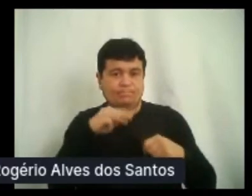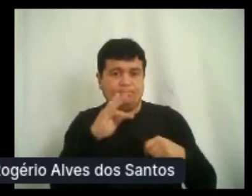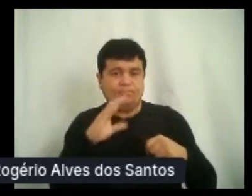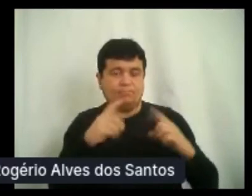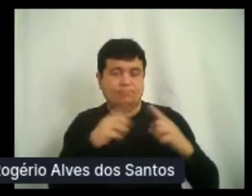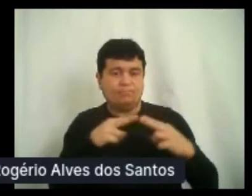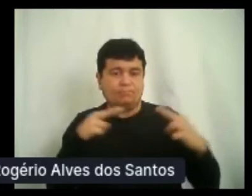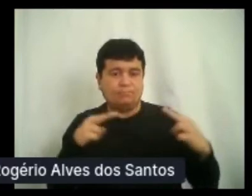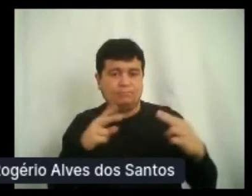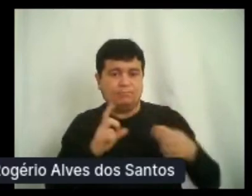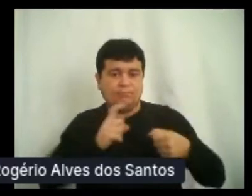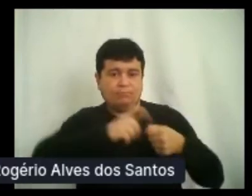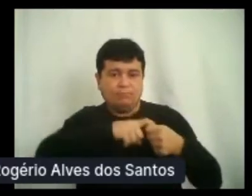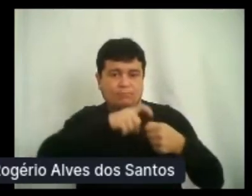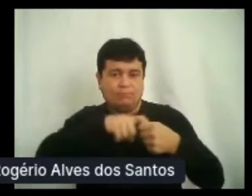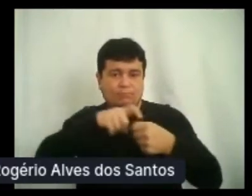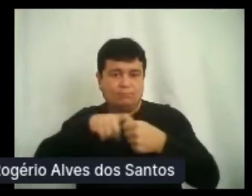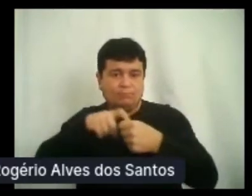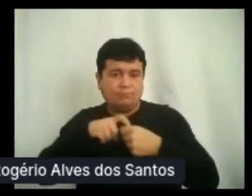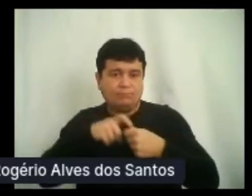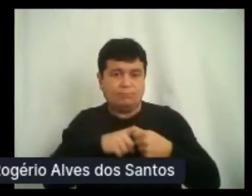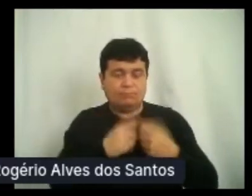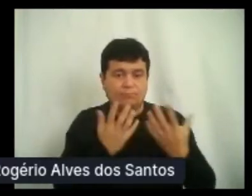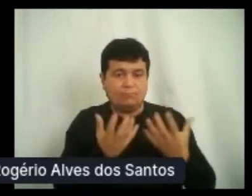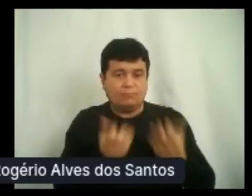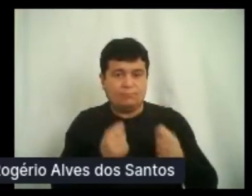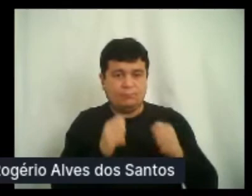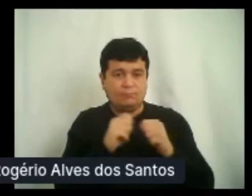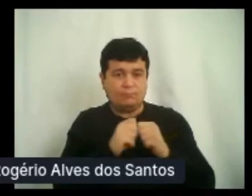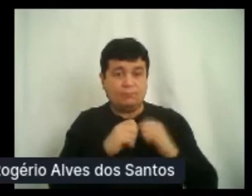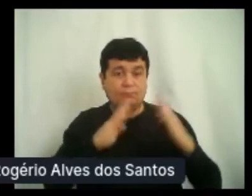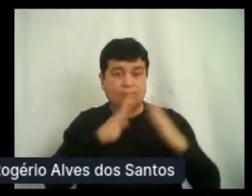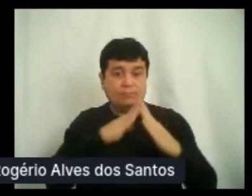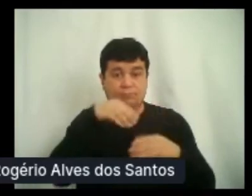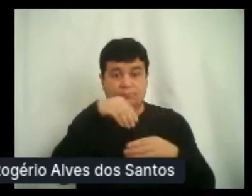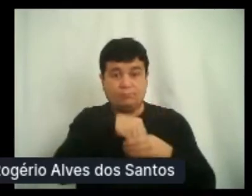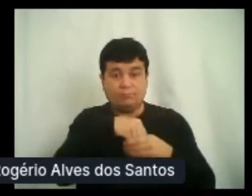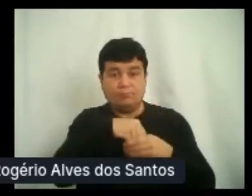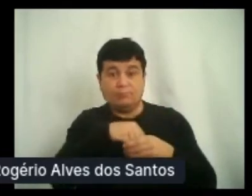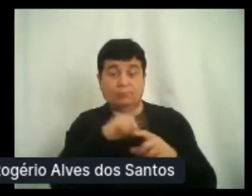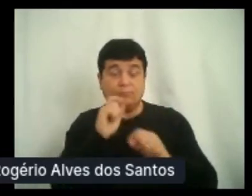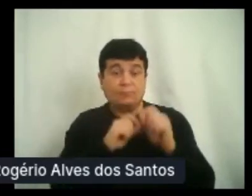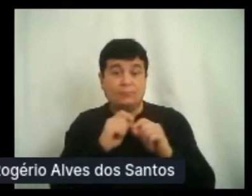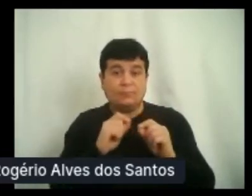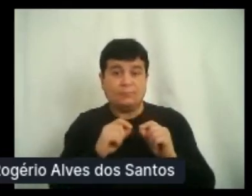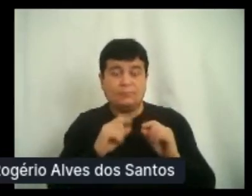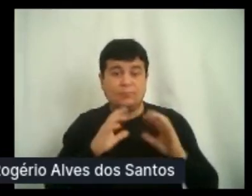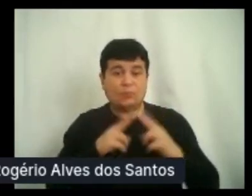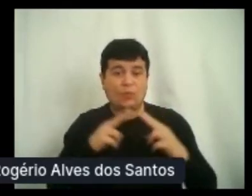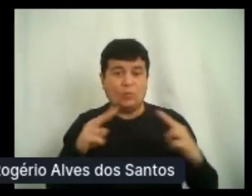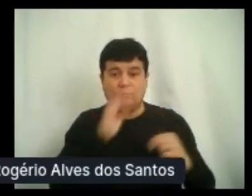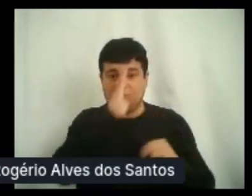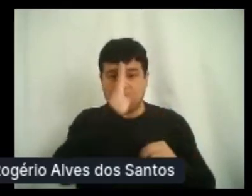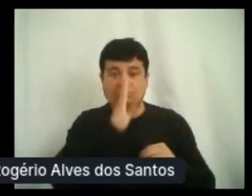parceiras, permitindo que fizéssemos essa edição do MTC em casa, nesse formato totalmente